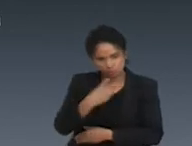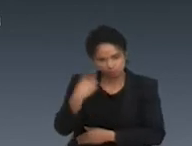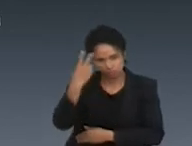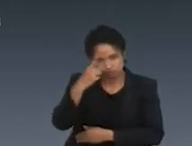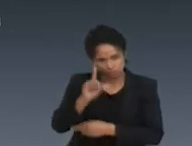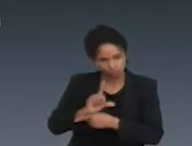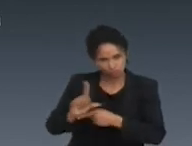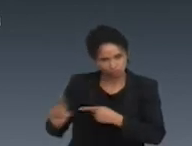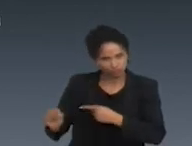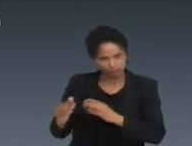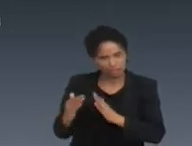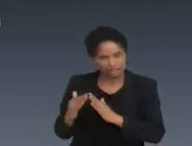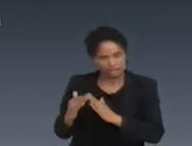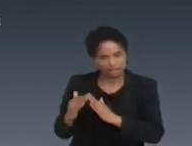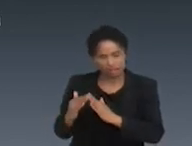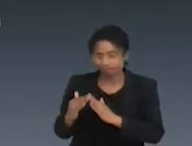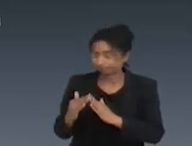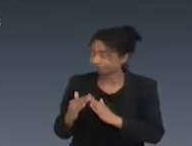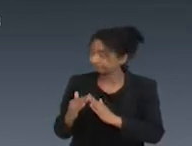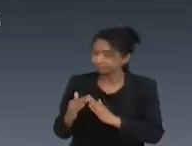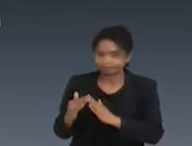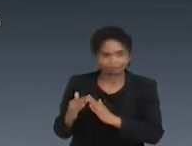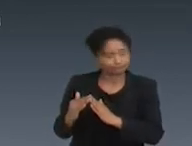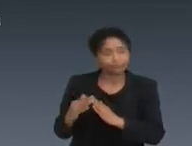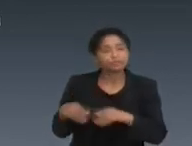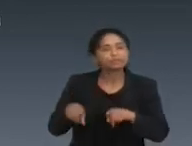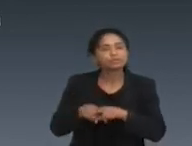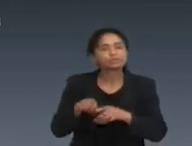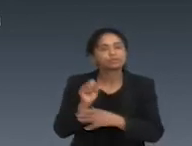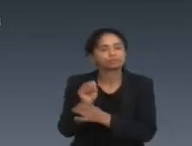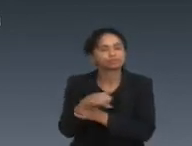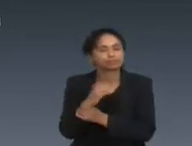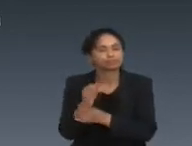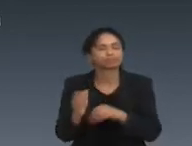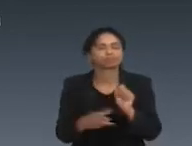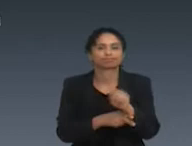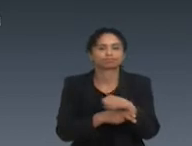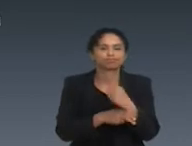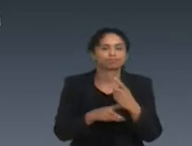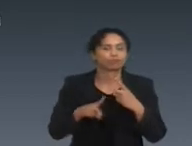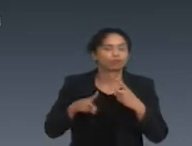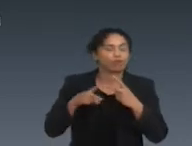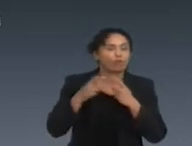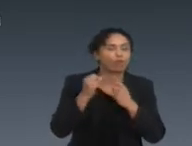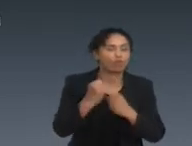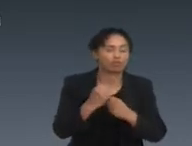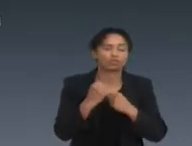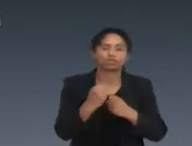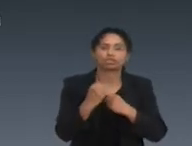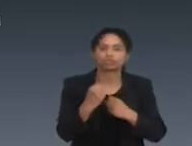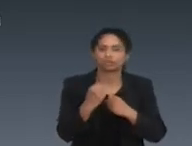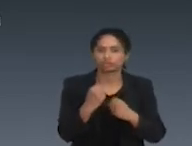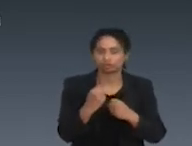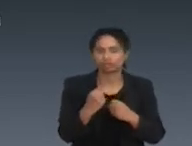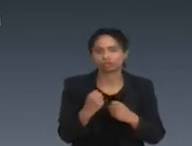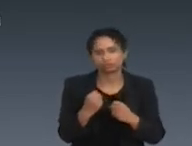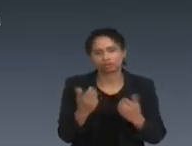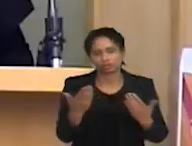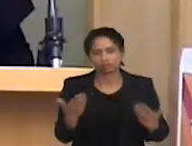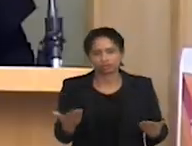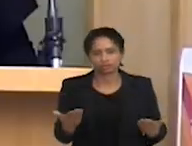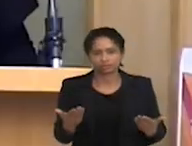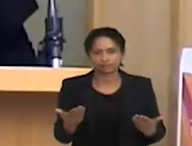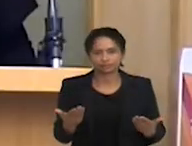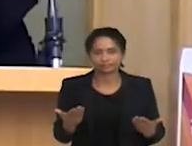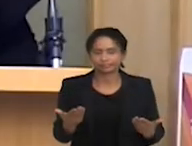casa. Então, a gente tem aí as terapias intensivas, agora com as vestes terapêuticas, vou falar os nomes comerciais, porque senão ninguém conhece, o Pedia Suite, o Tera Suite.